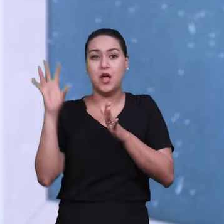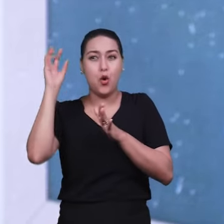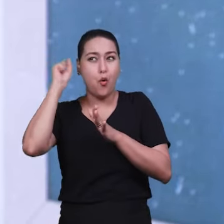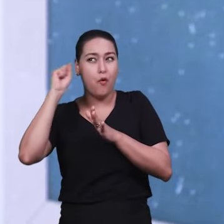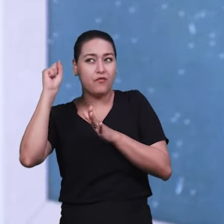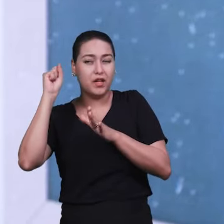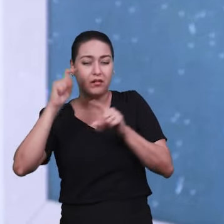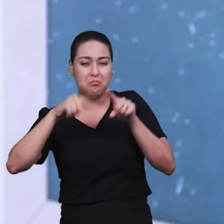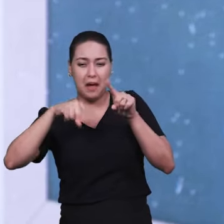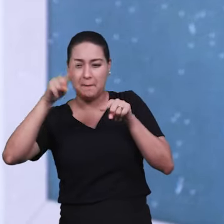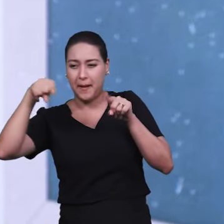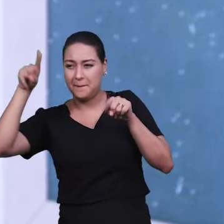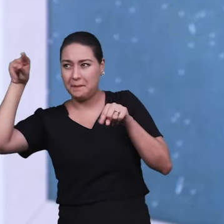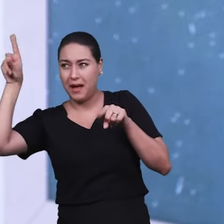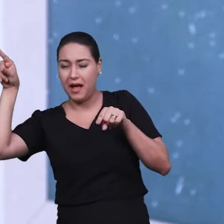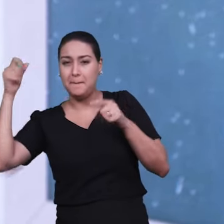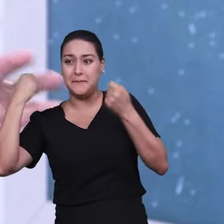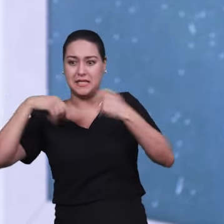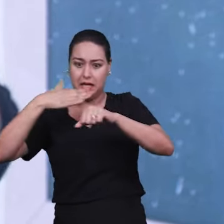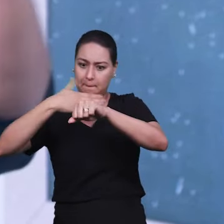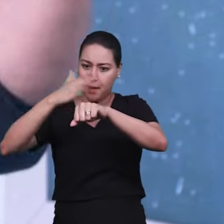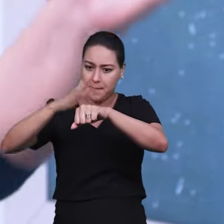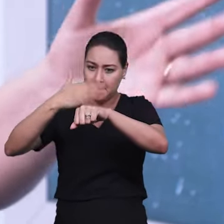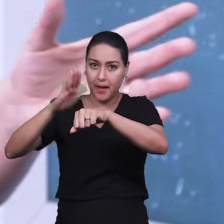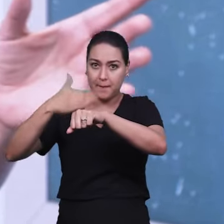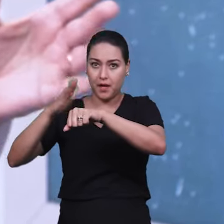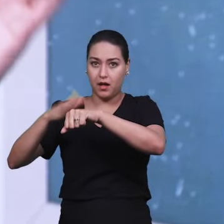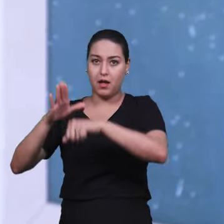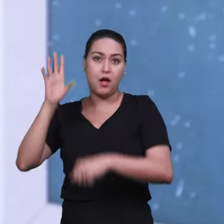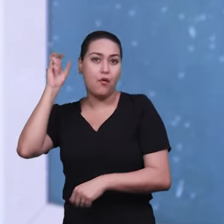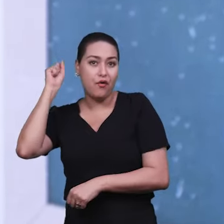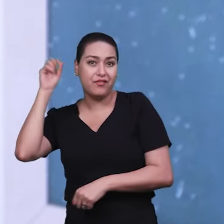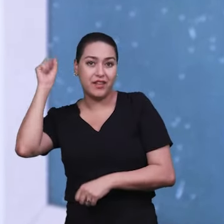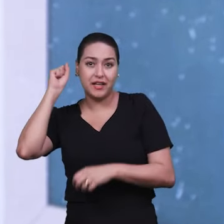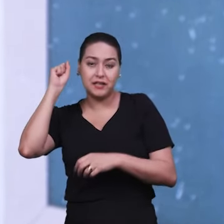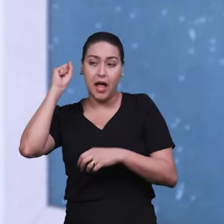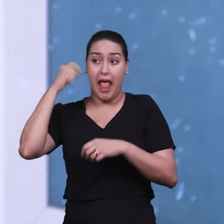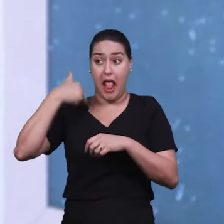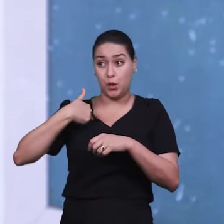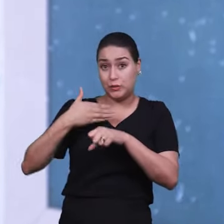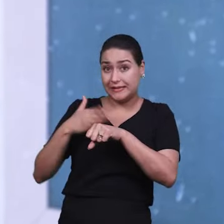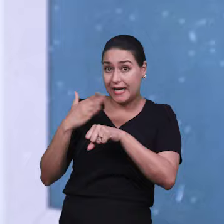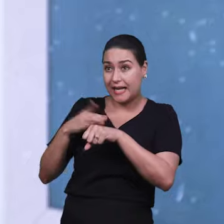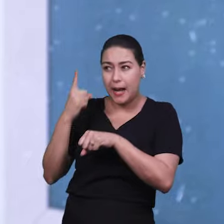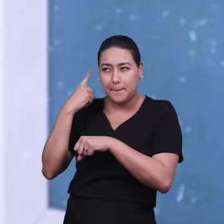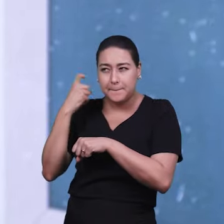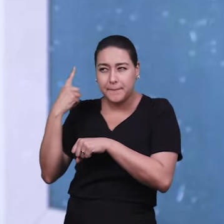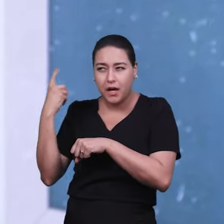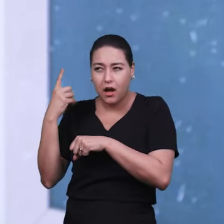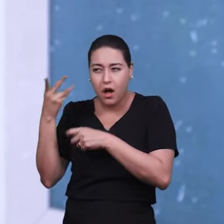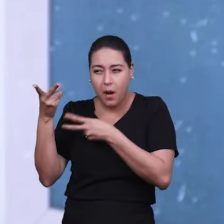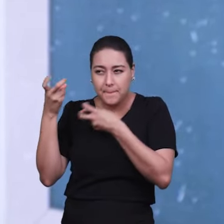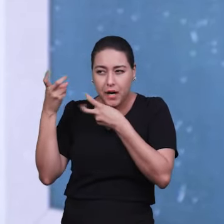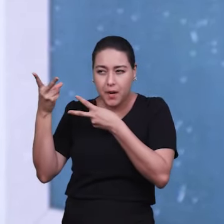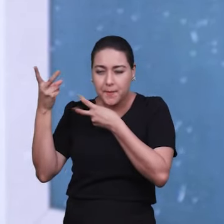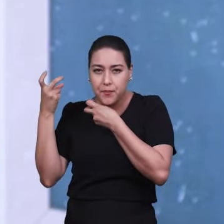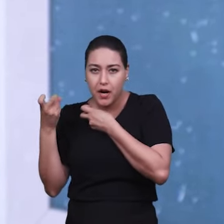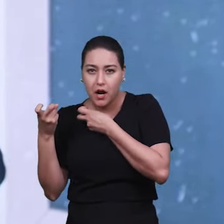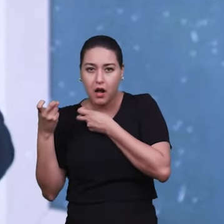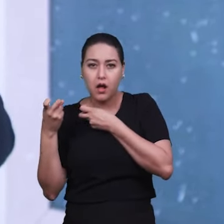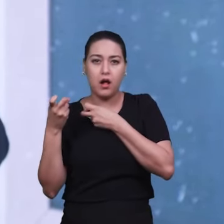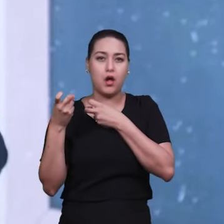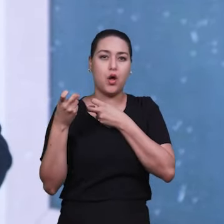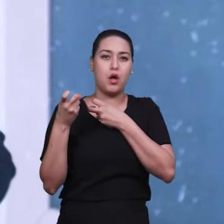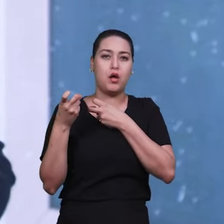ouvido. Isso é treino, treino, treino. Eu não sou ouvido melhor. Eu fui treinada a ouvir com precisão, consegui ouvir a